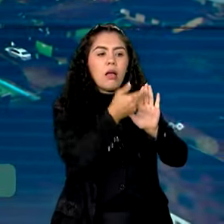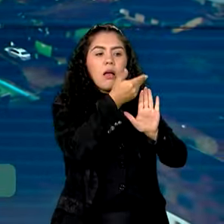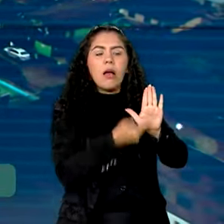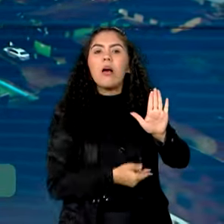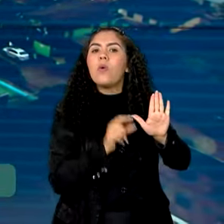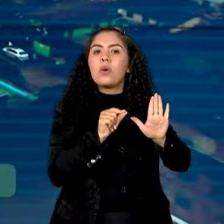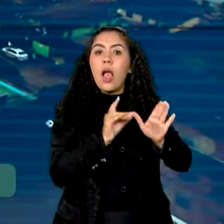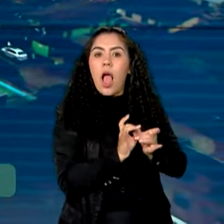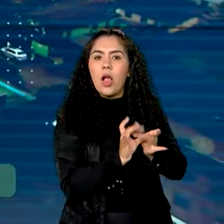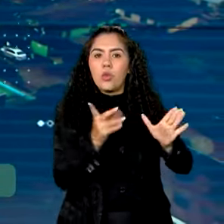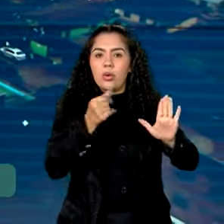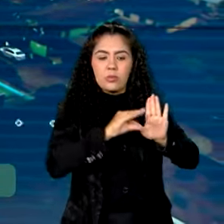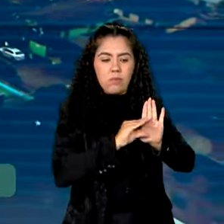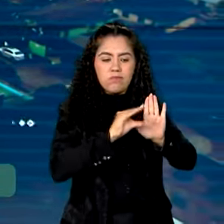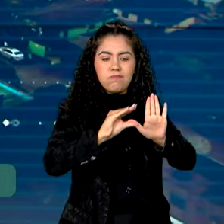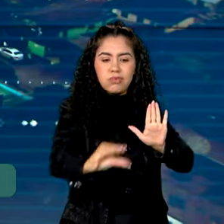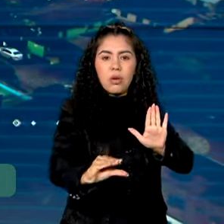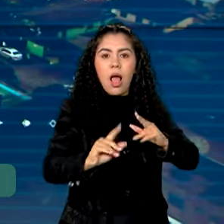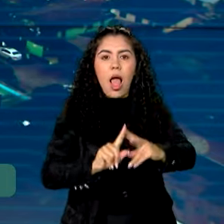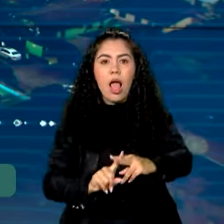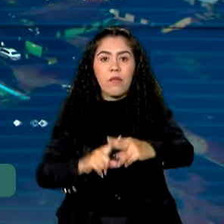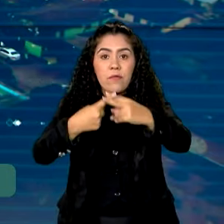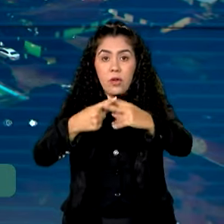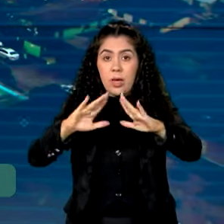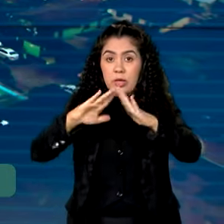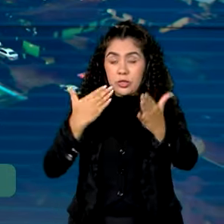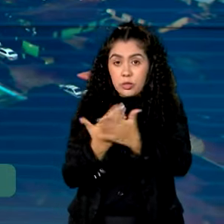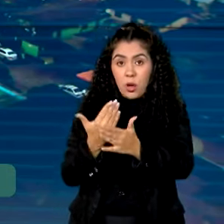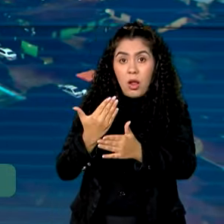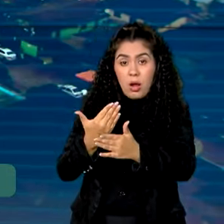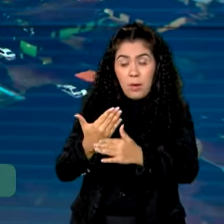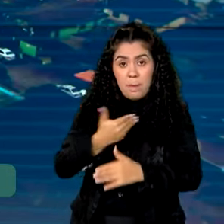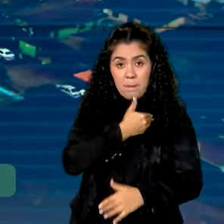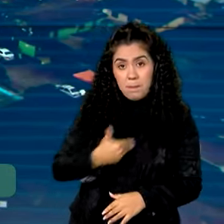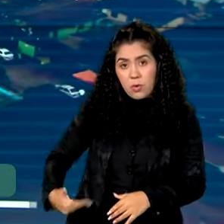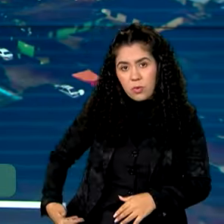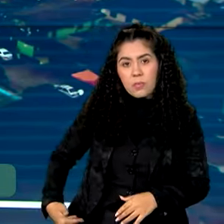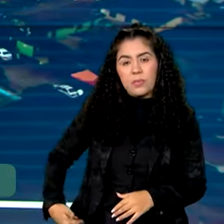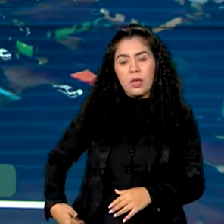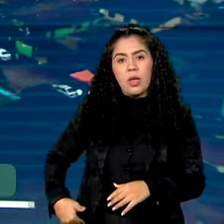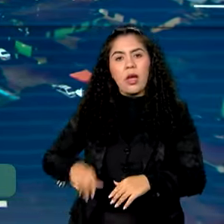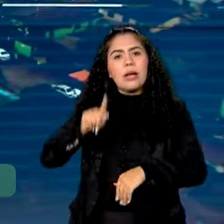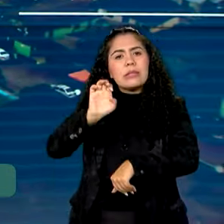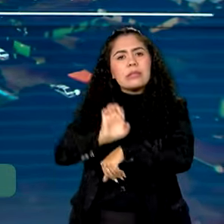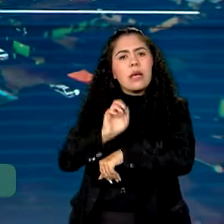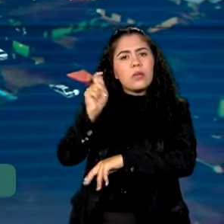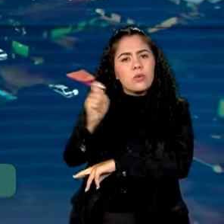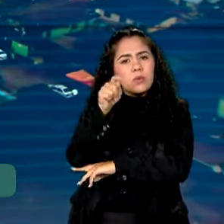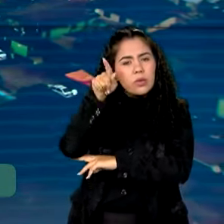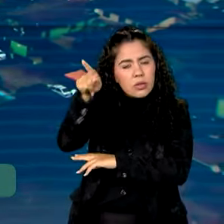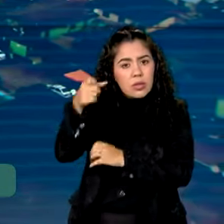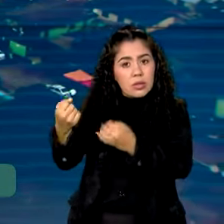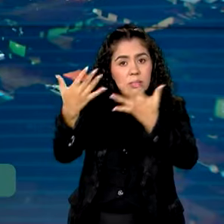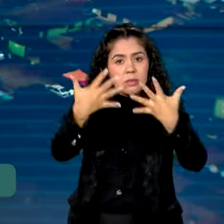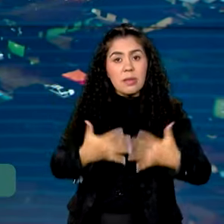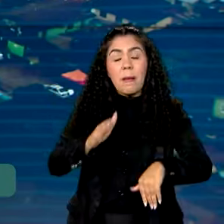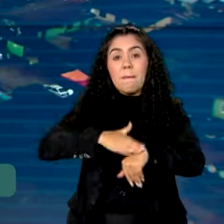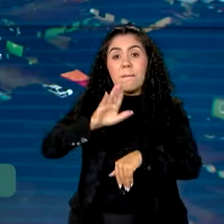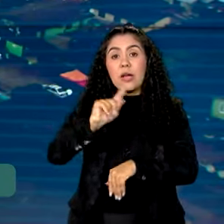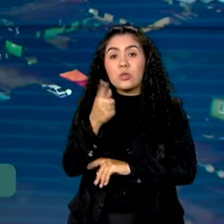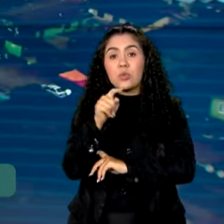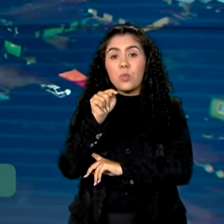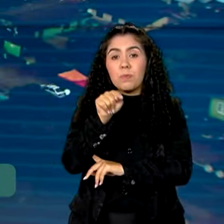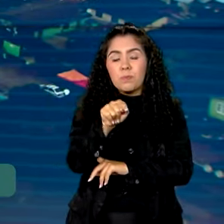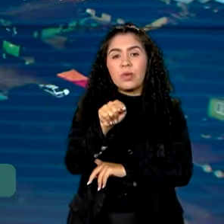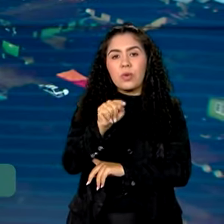o repasse de recursos para reformar escolas públicas. De acordo com o governo do Estado, mais de mil unidades tiveram algum